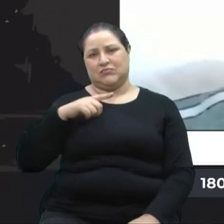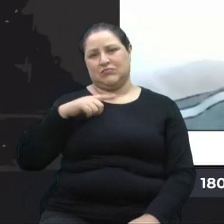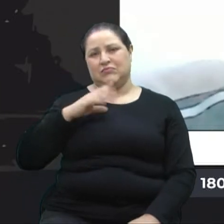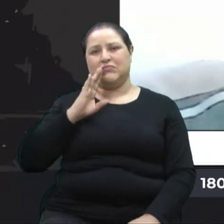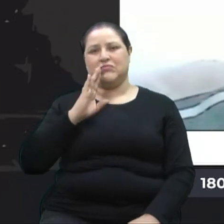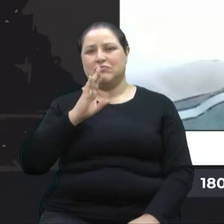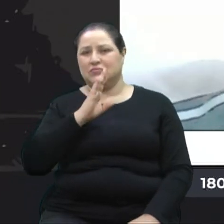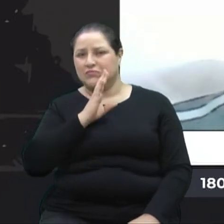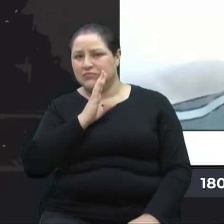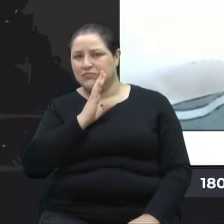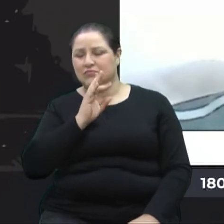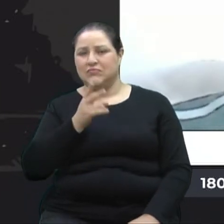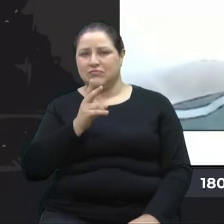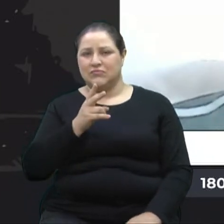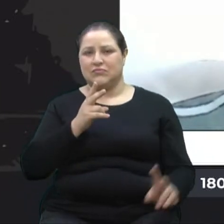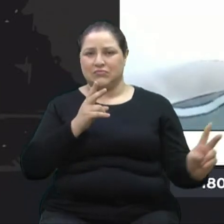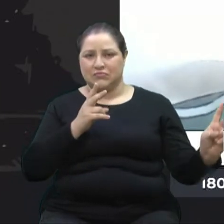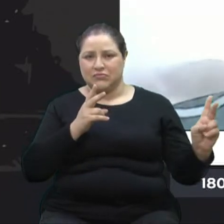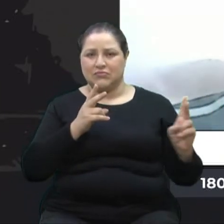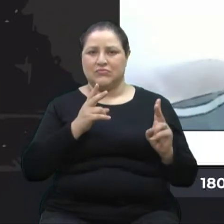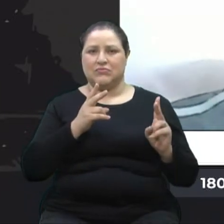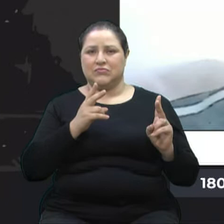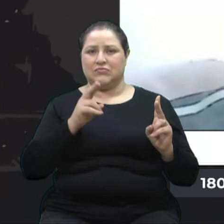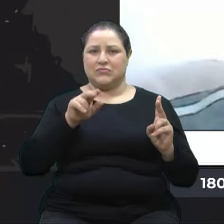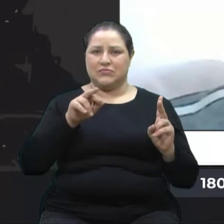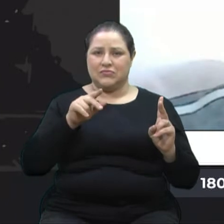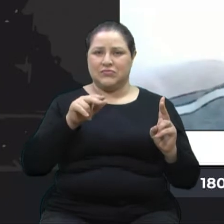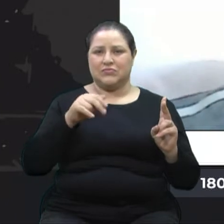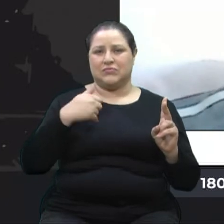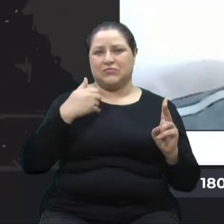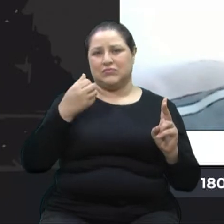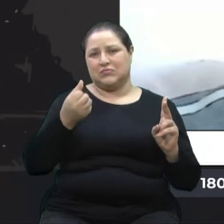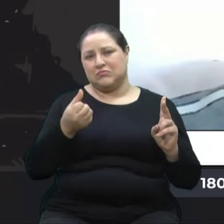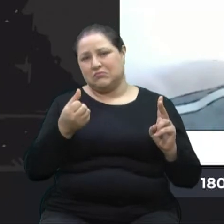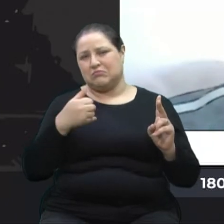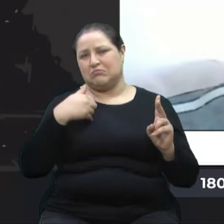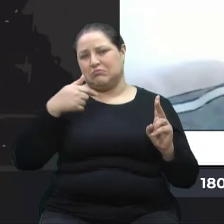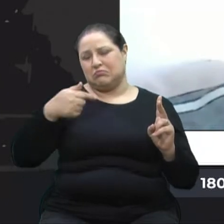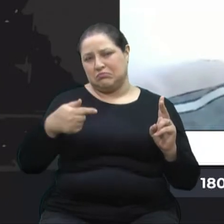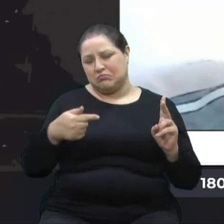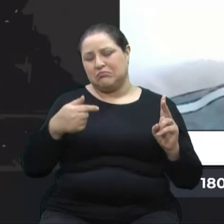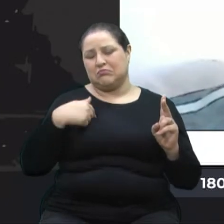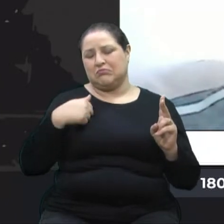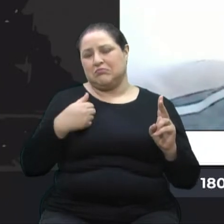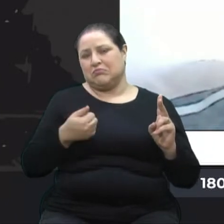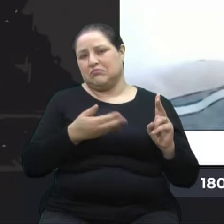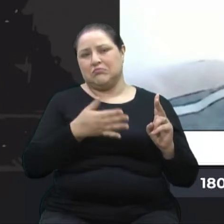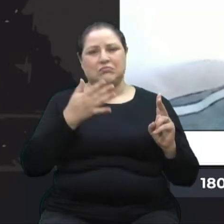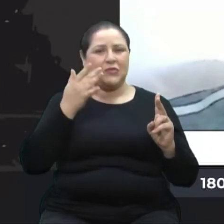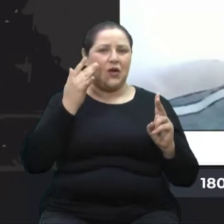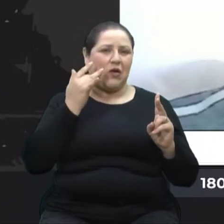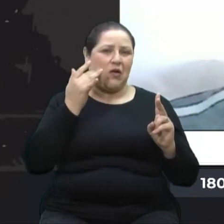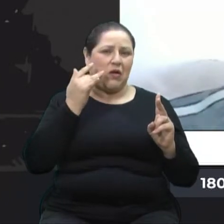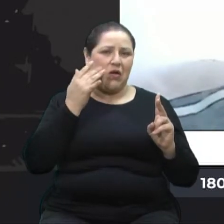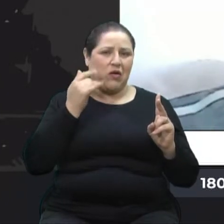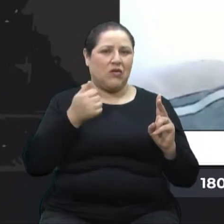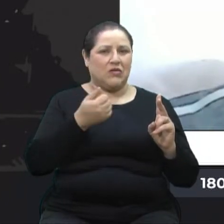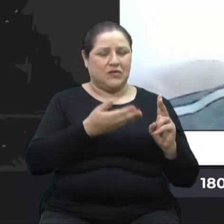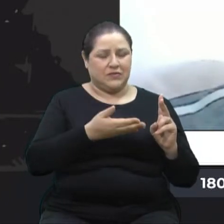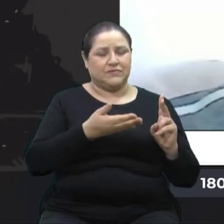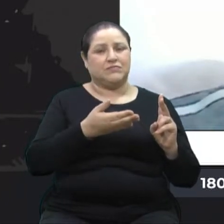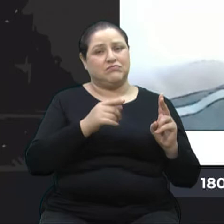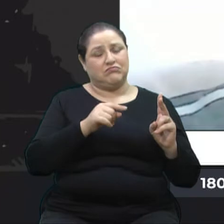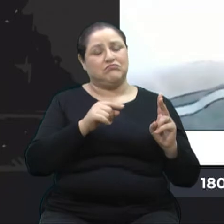no bar e eu dava bala para elas. Então a gente se conhece há muito tempo. E eu queria dizer que realmente é uma